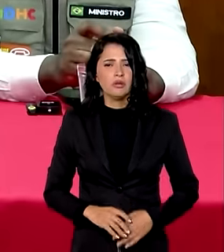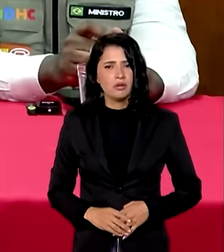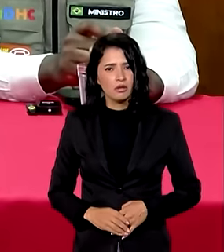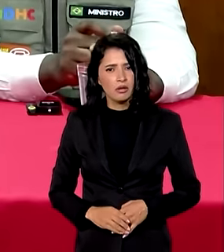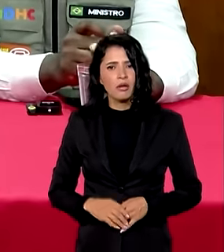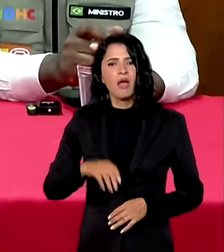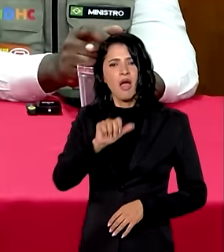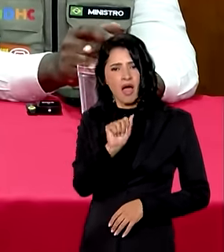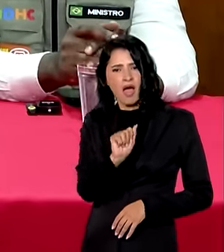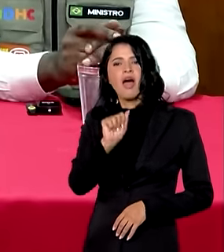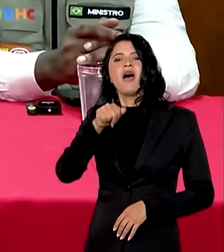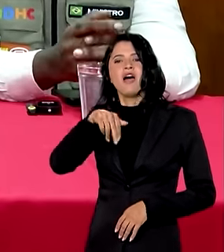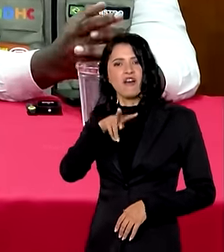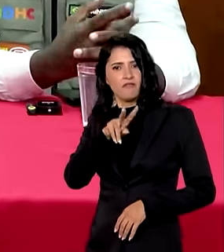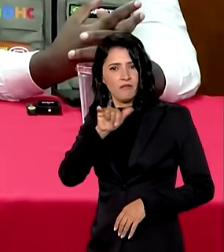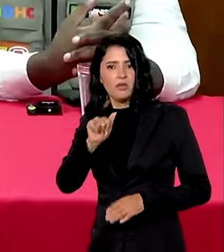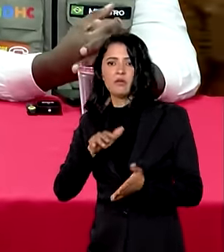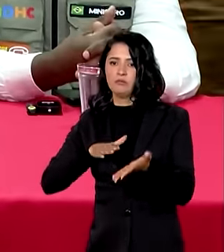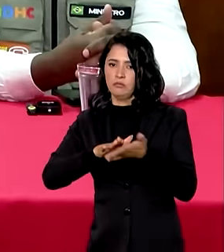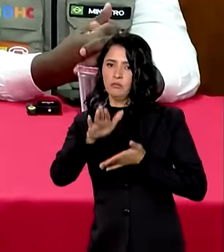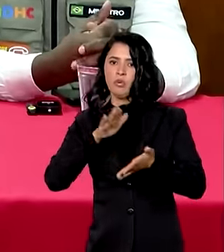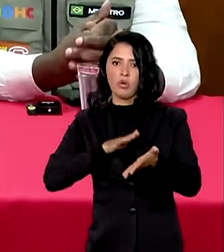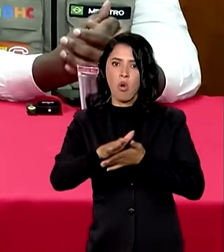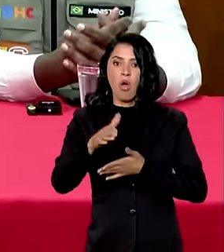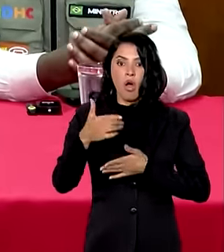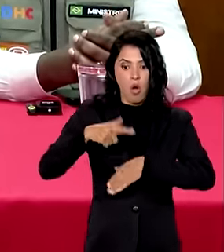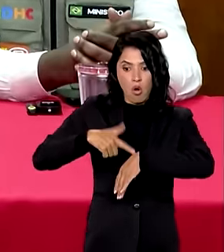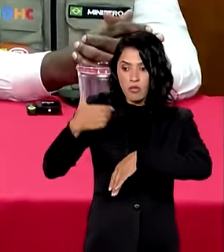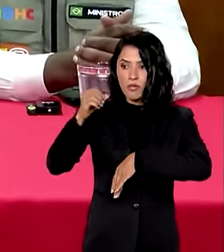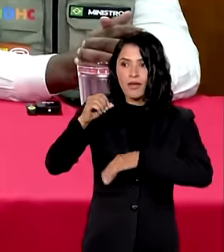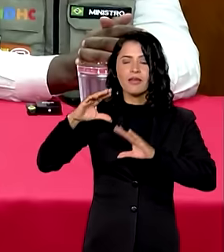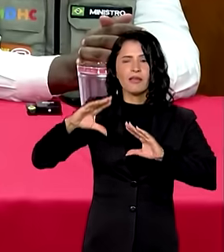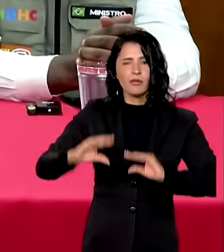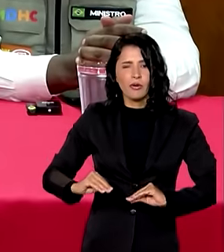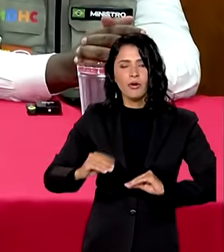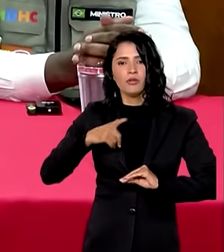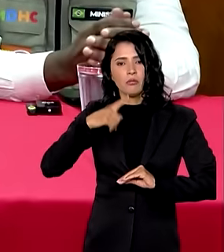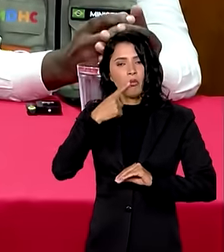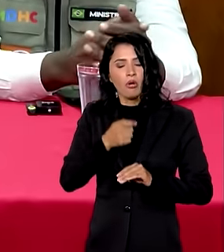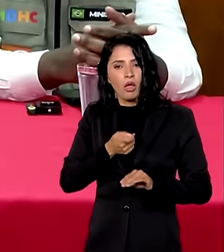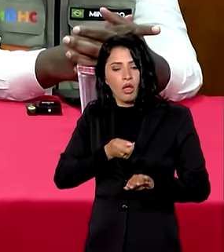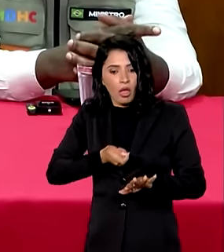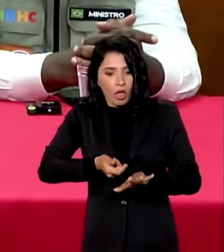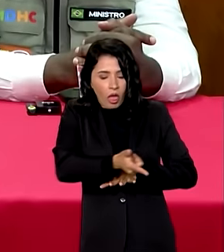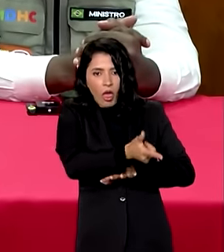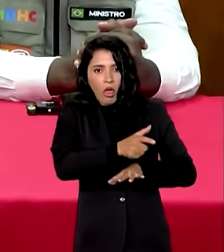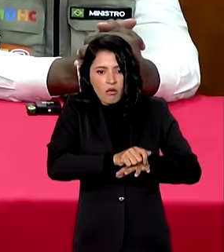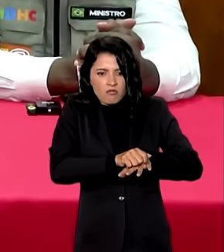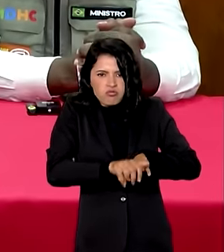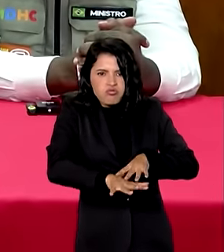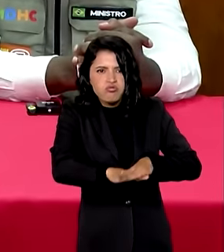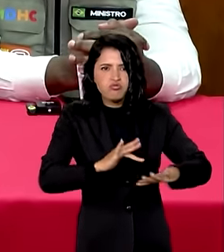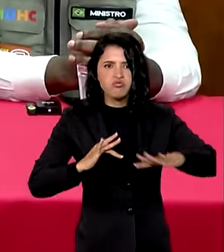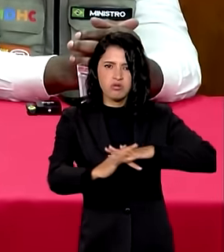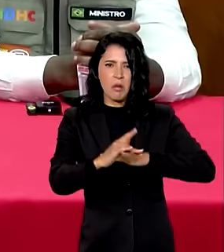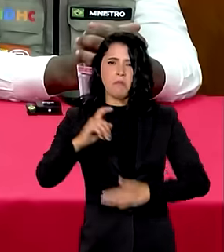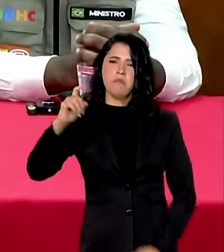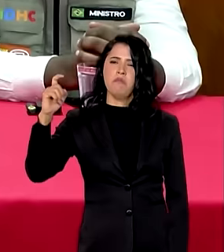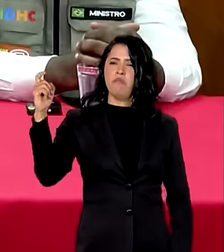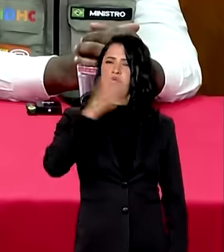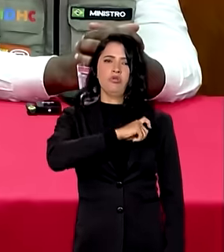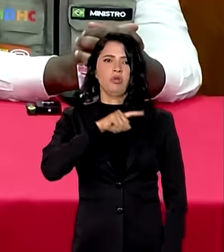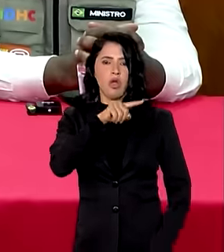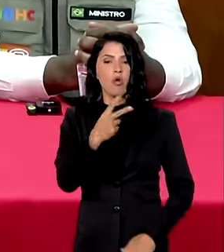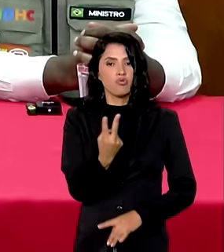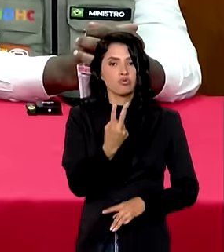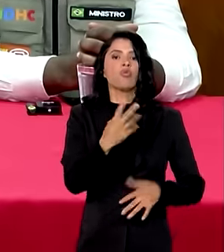Anvisa publicou uma nota às 10 horas da noite porque estava disseminado nas redes sociais essa mentira. E esses dois médicos já